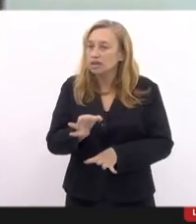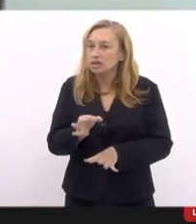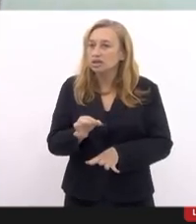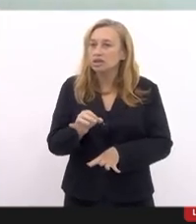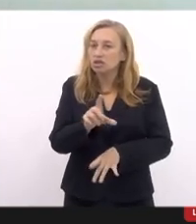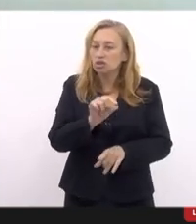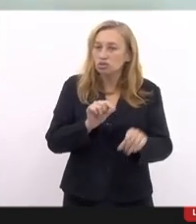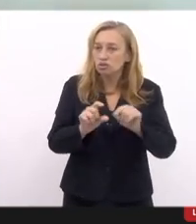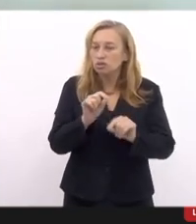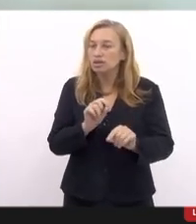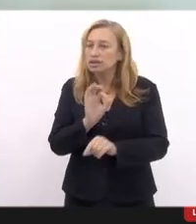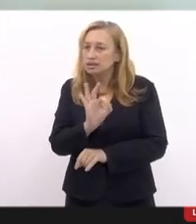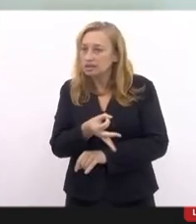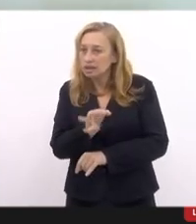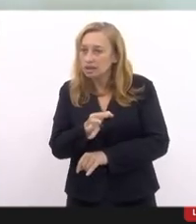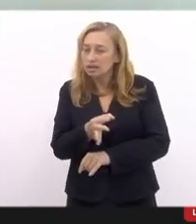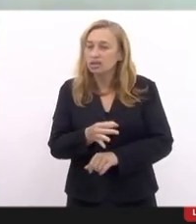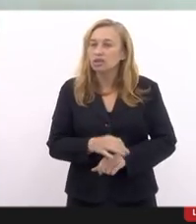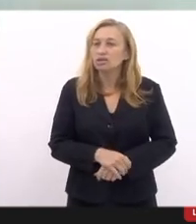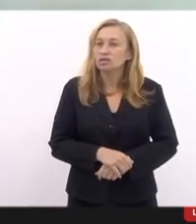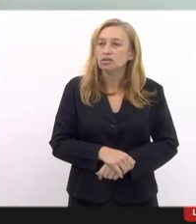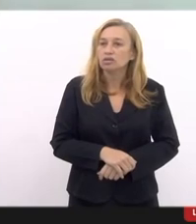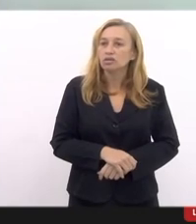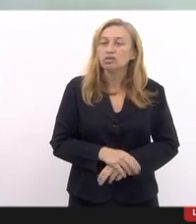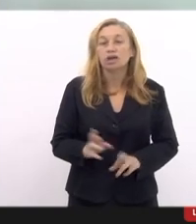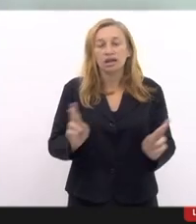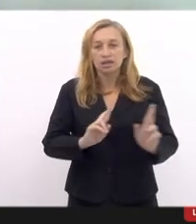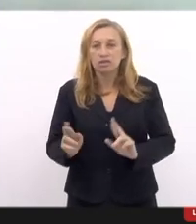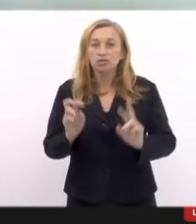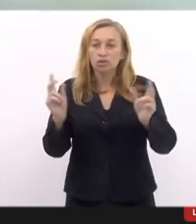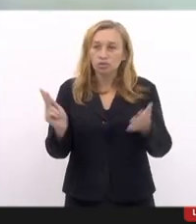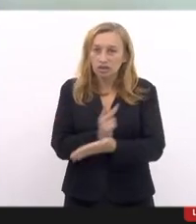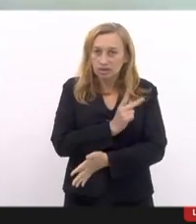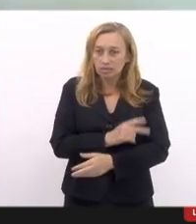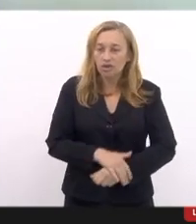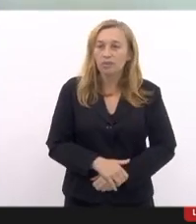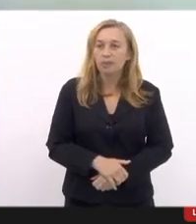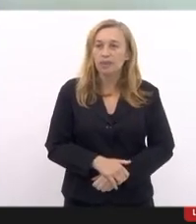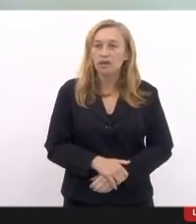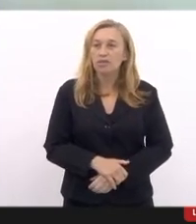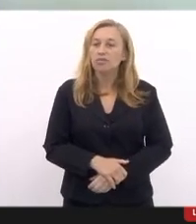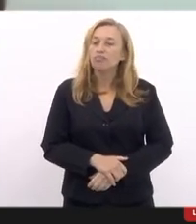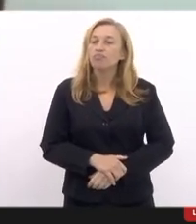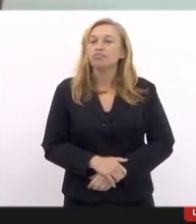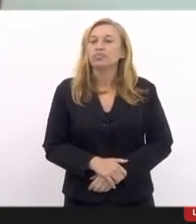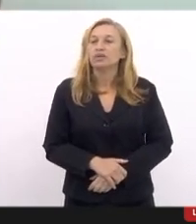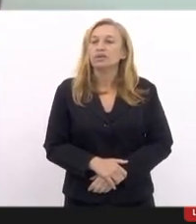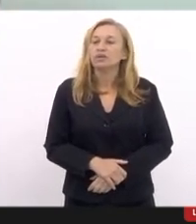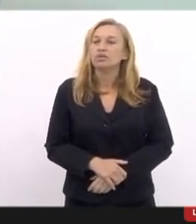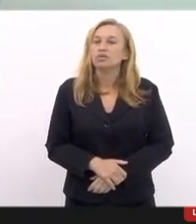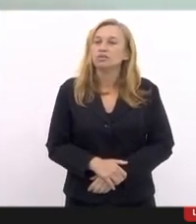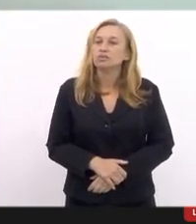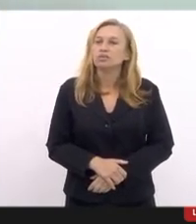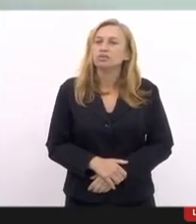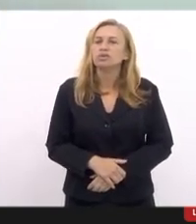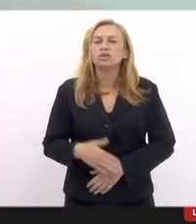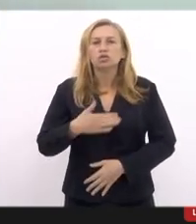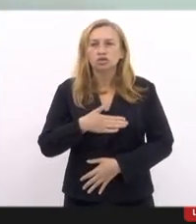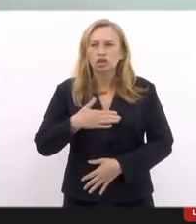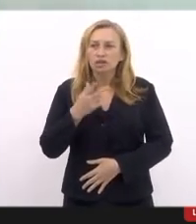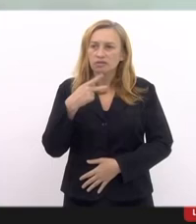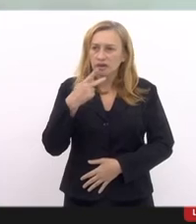certas com relação ao fato. O ponto final só que gostaria só de